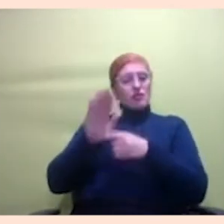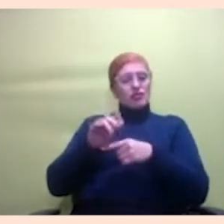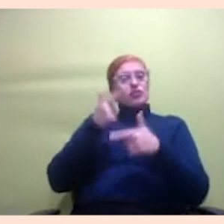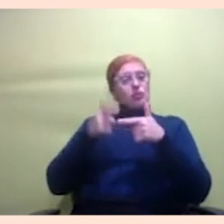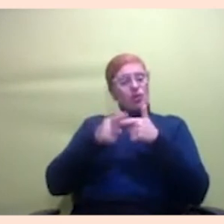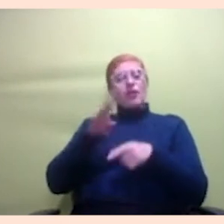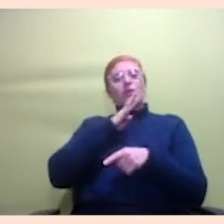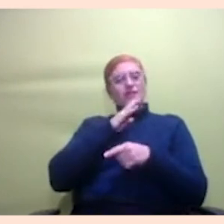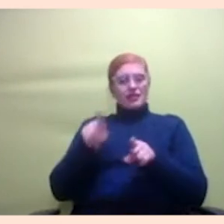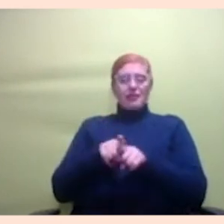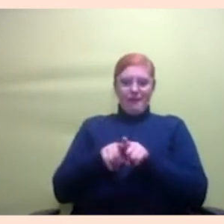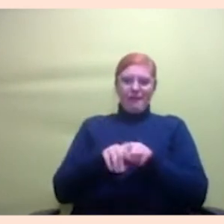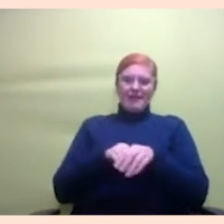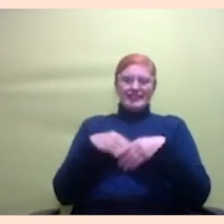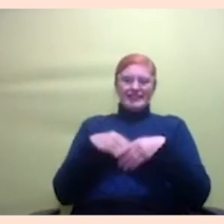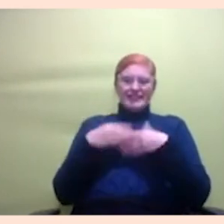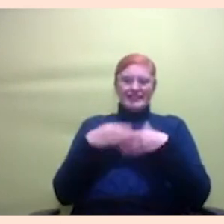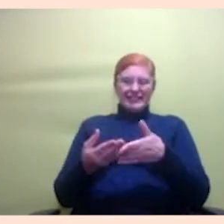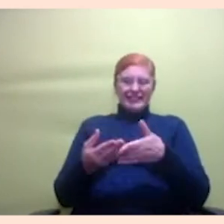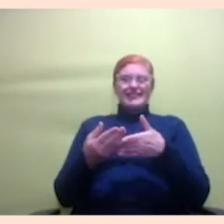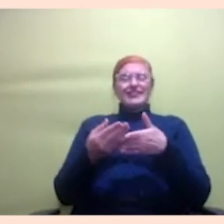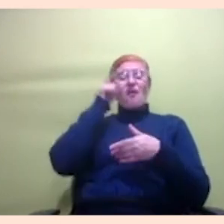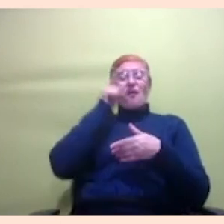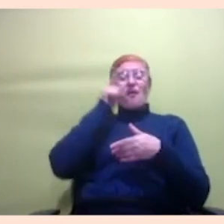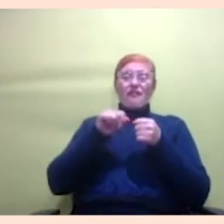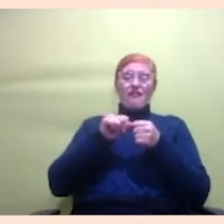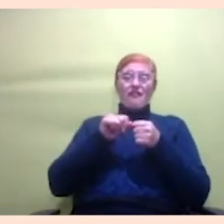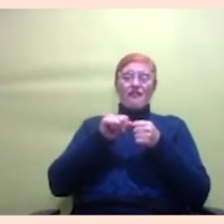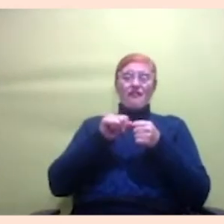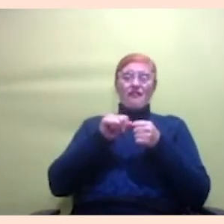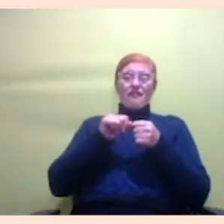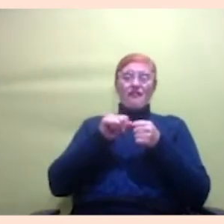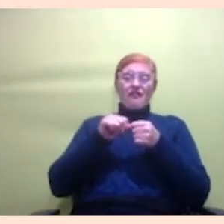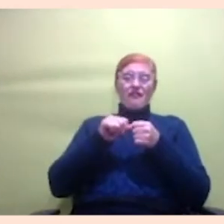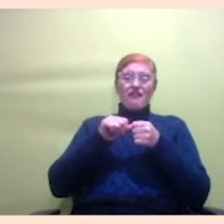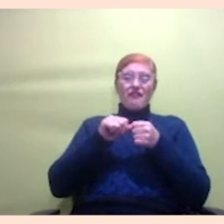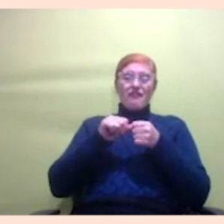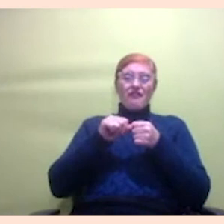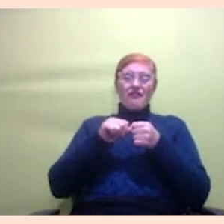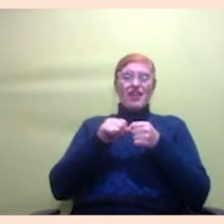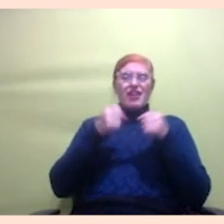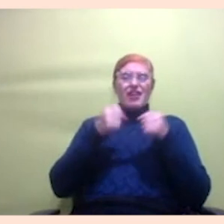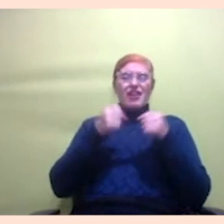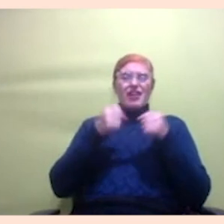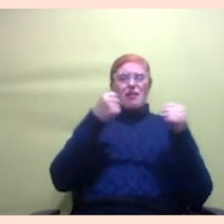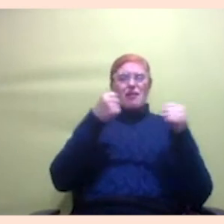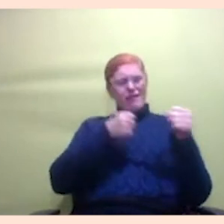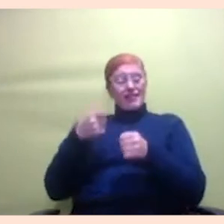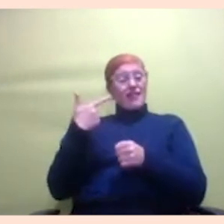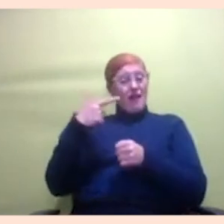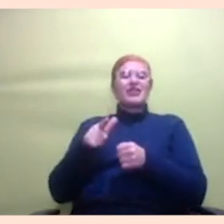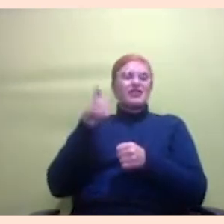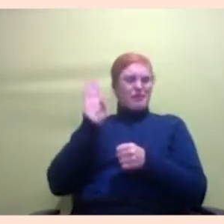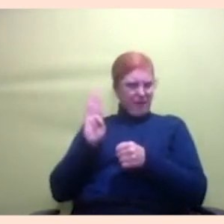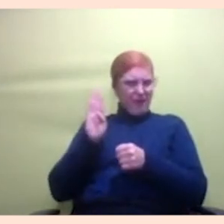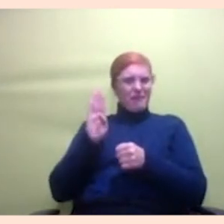bem nós não falamos muito das potencialidades mas na próxima a gente promete que vamos tratar das potencialidades da educação à